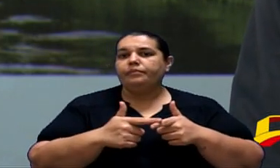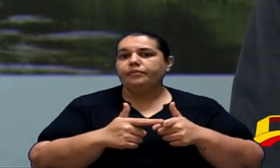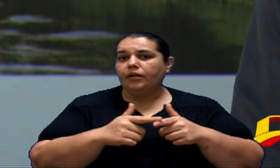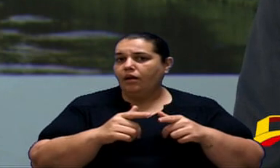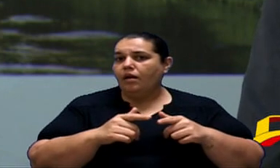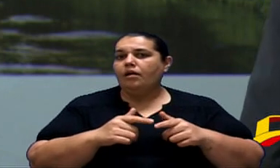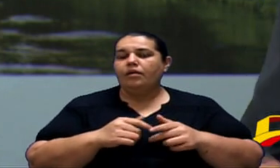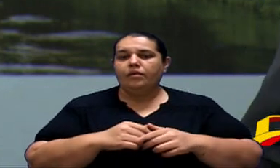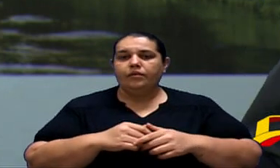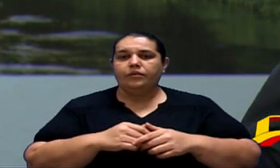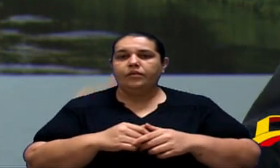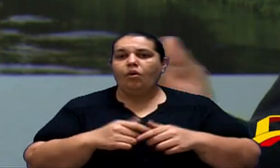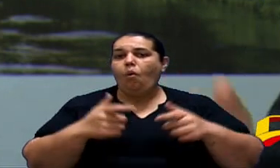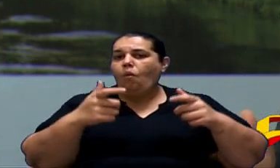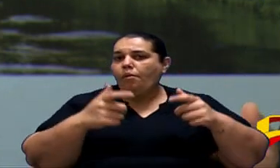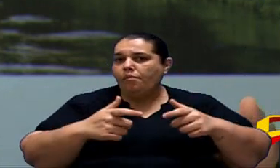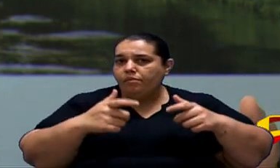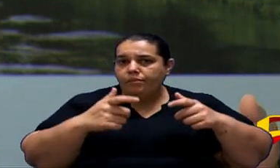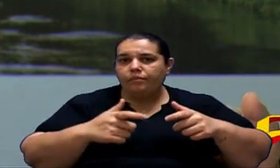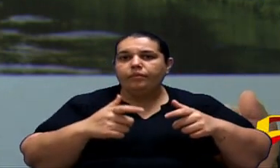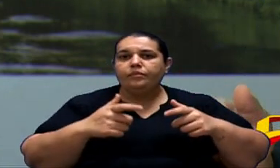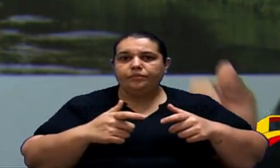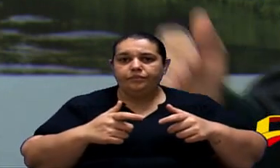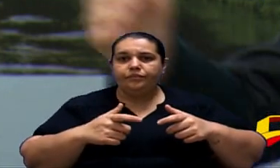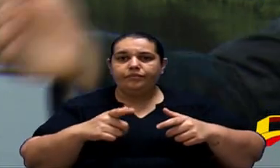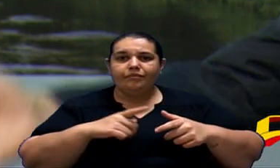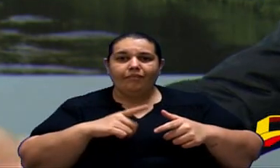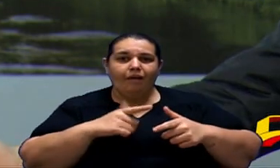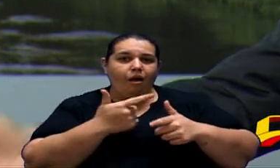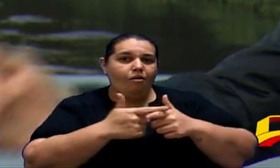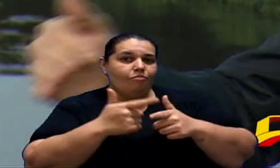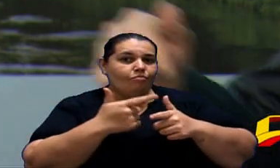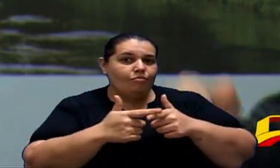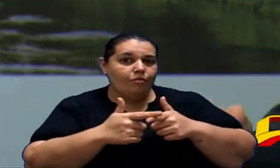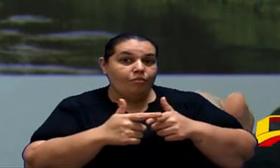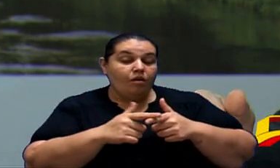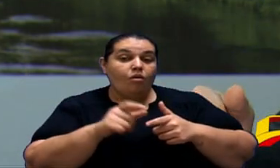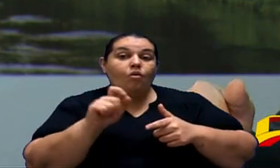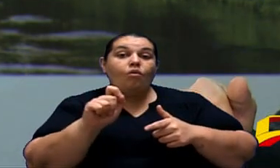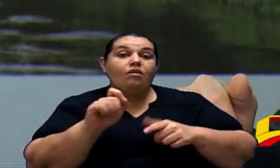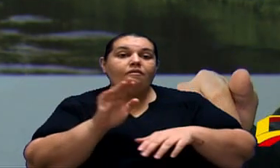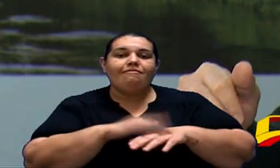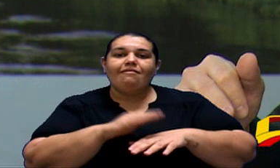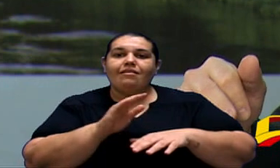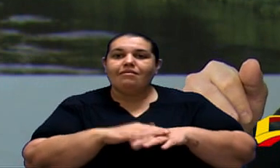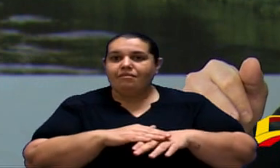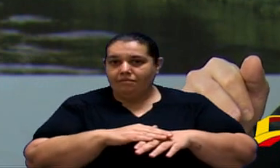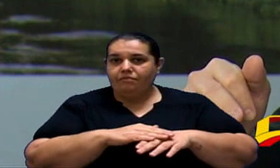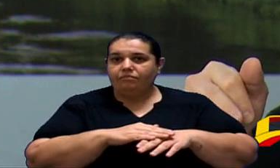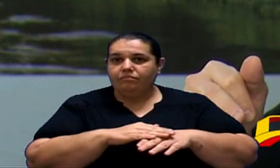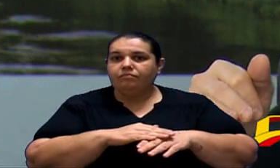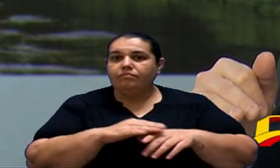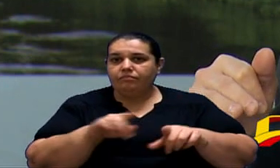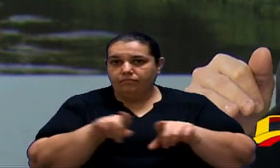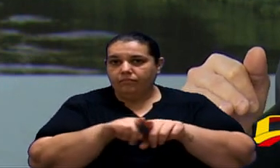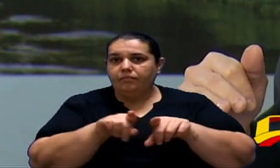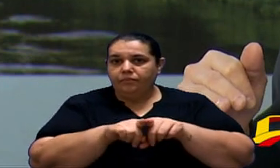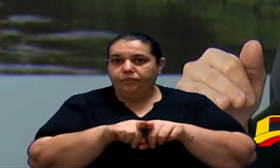É onde se encontra Os problemas E as soluções Nós